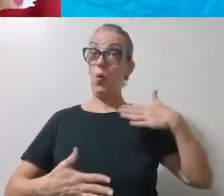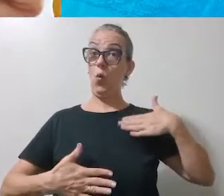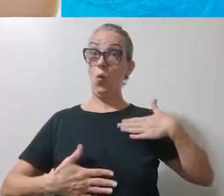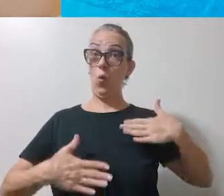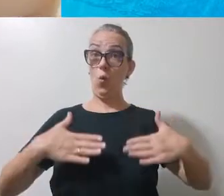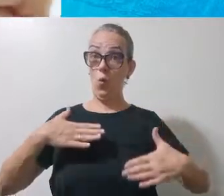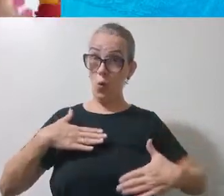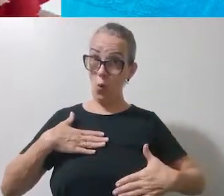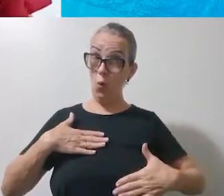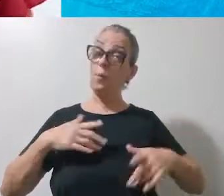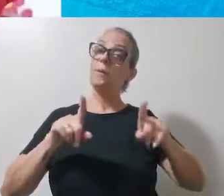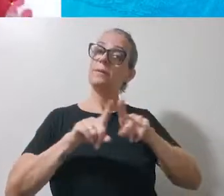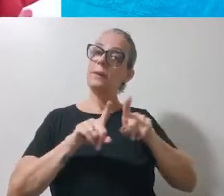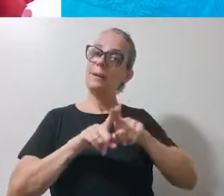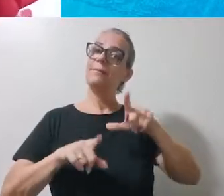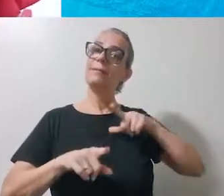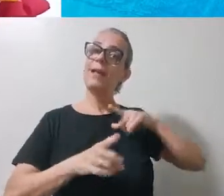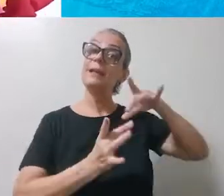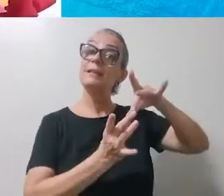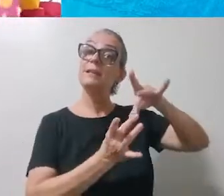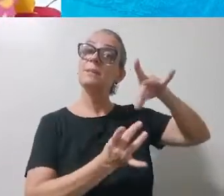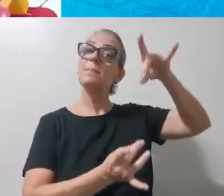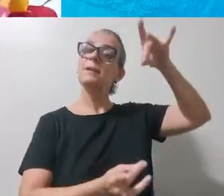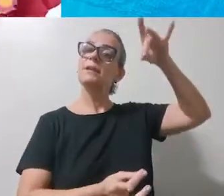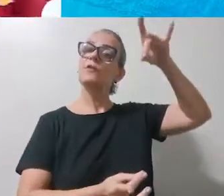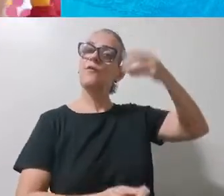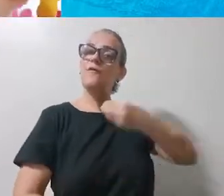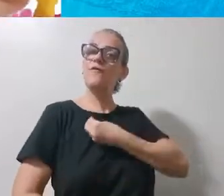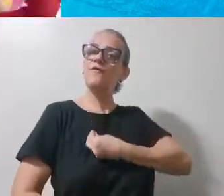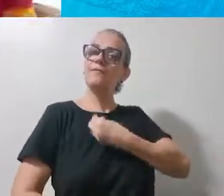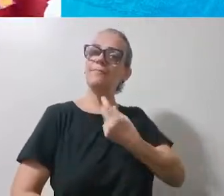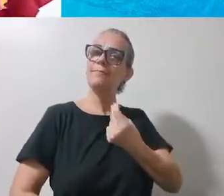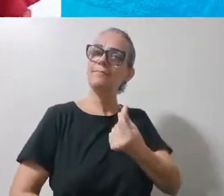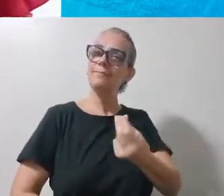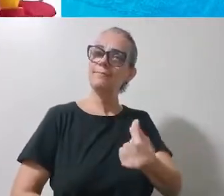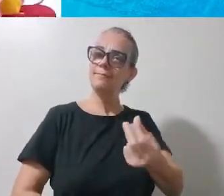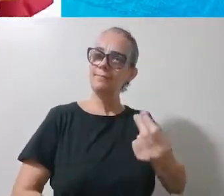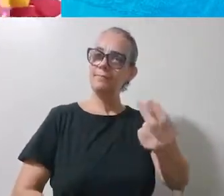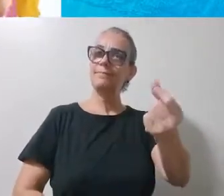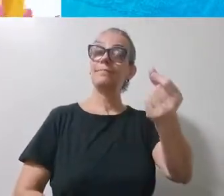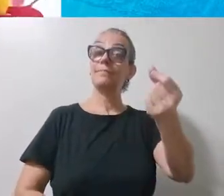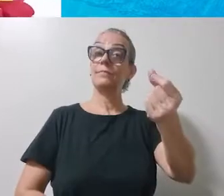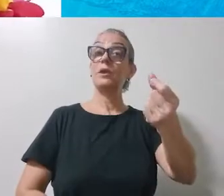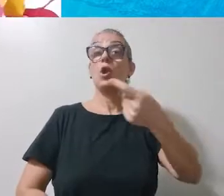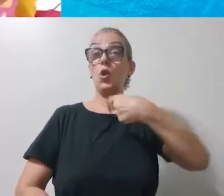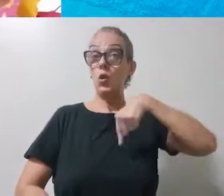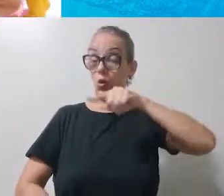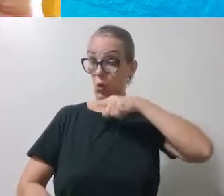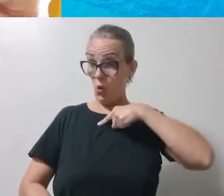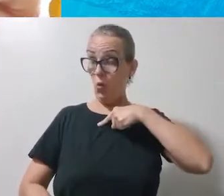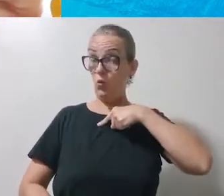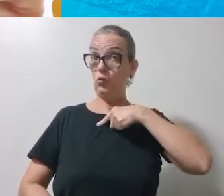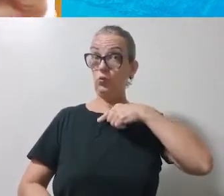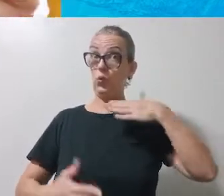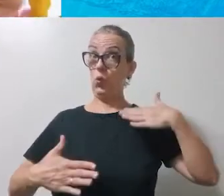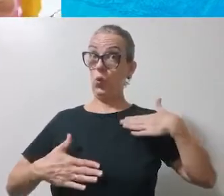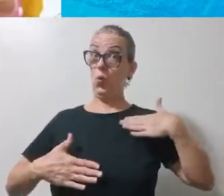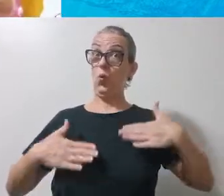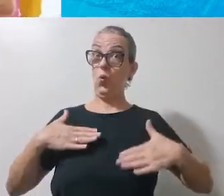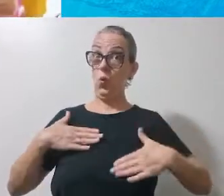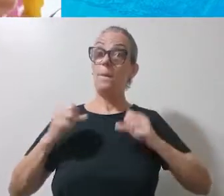um espírito que é imortal. Assim como nosso corpo pode ficar doente, se não